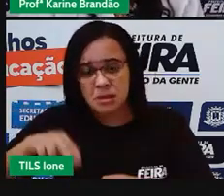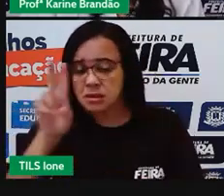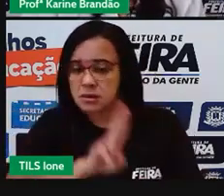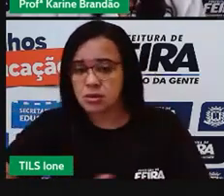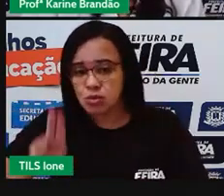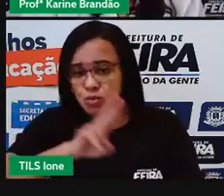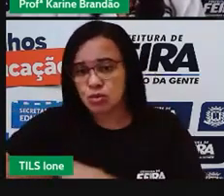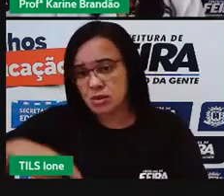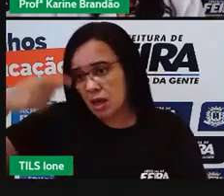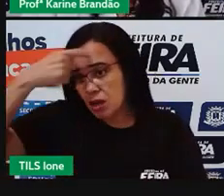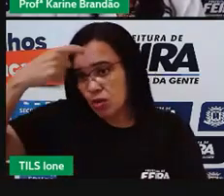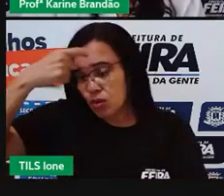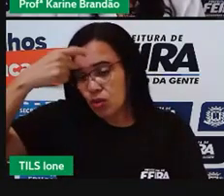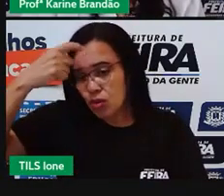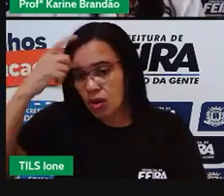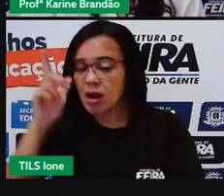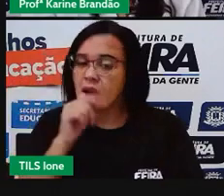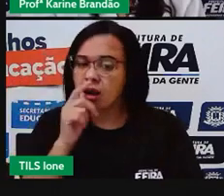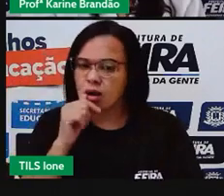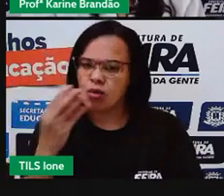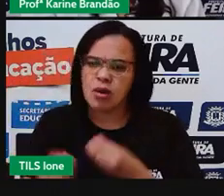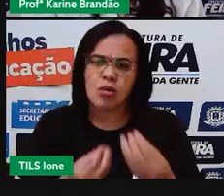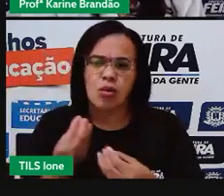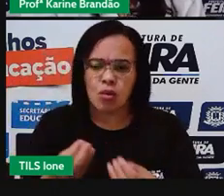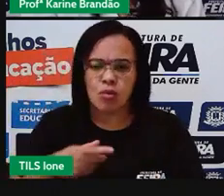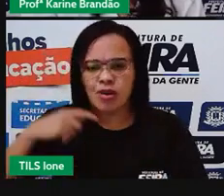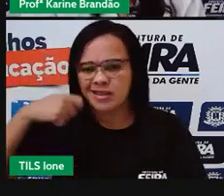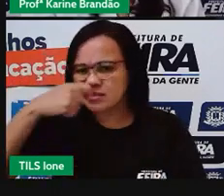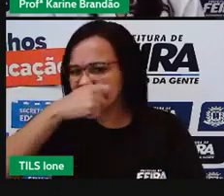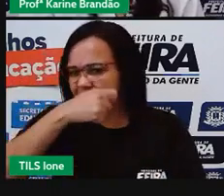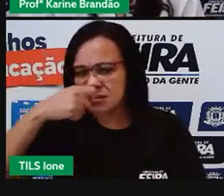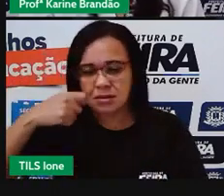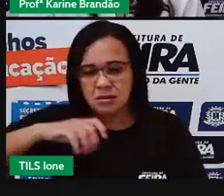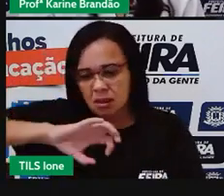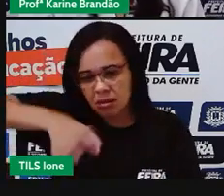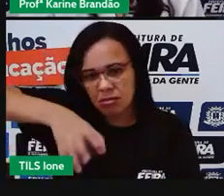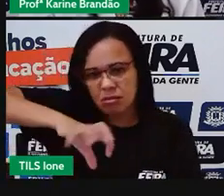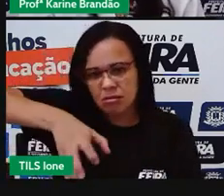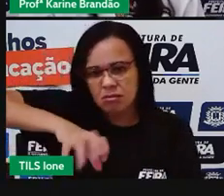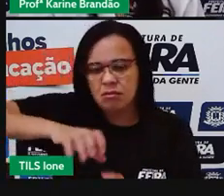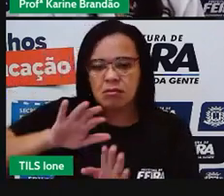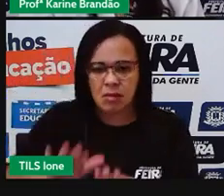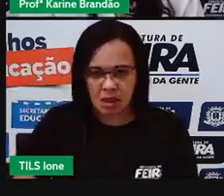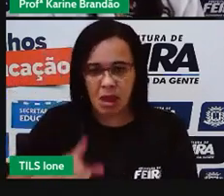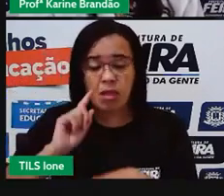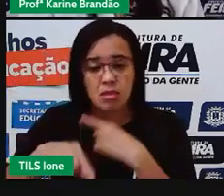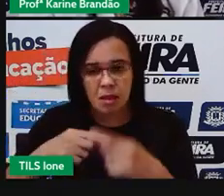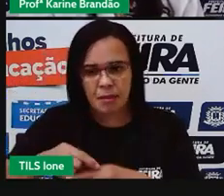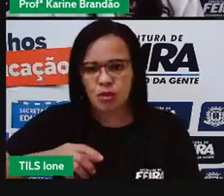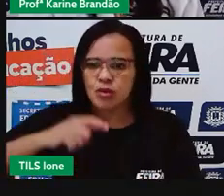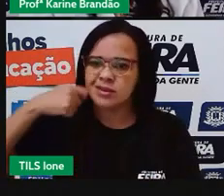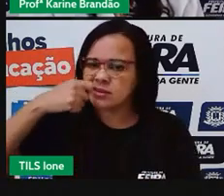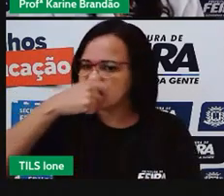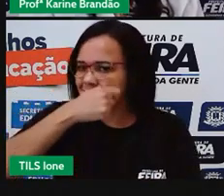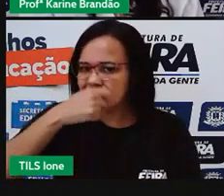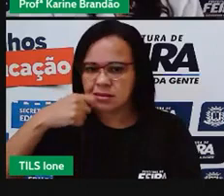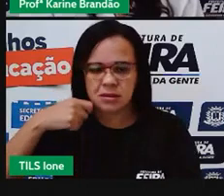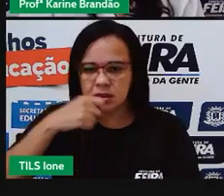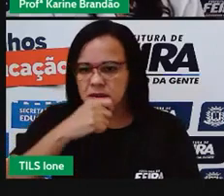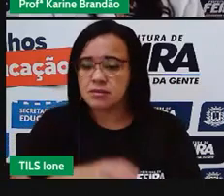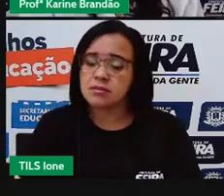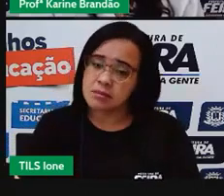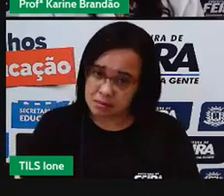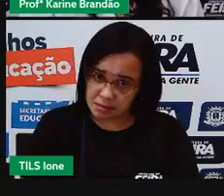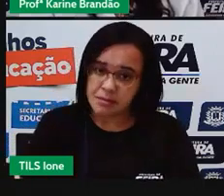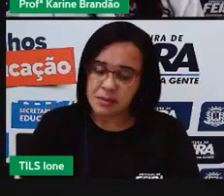torneira quando estiver escovando os dentes ou se barbeando. Pense o seguinte, uma torneira aberta